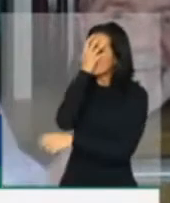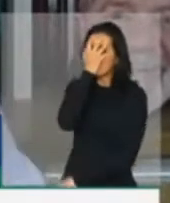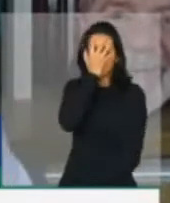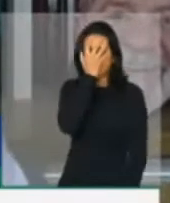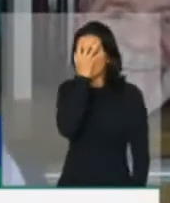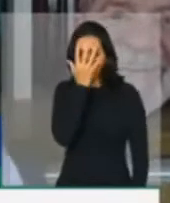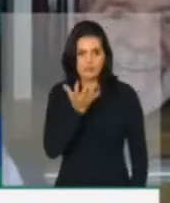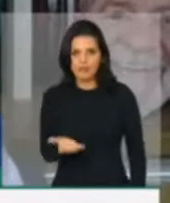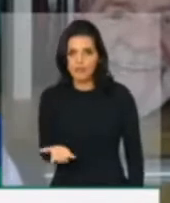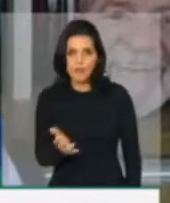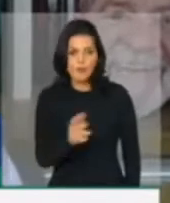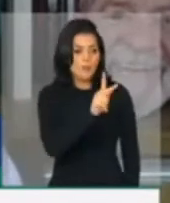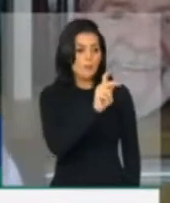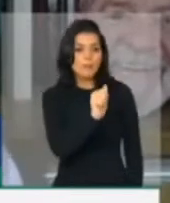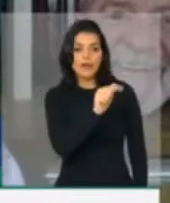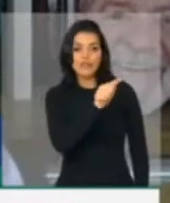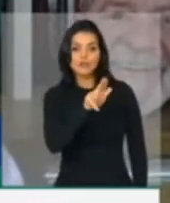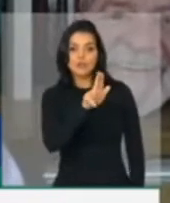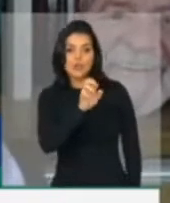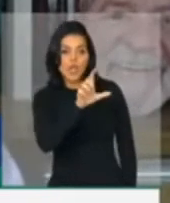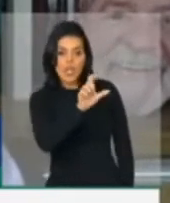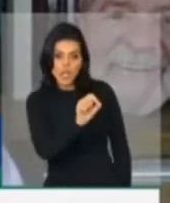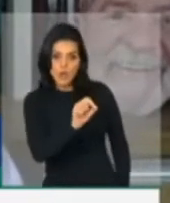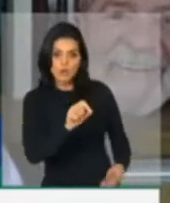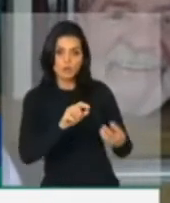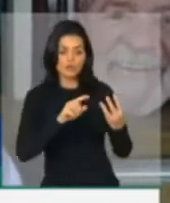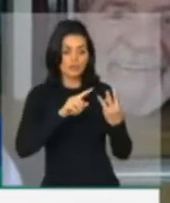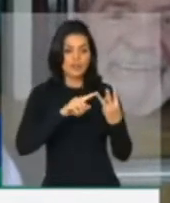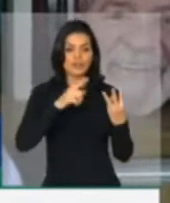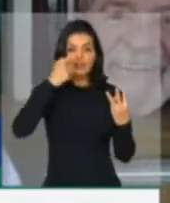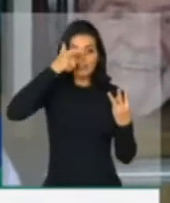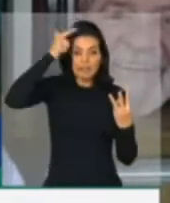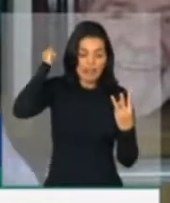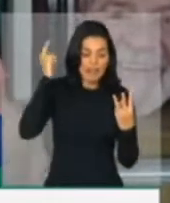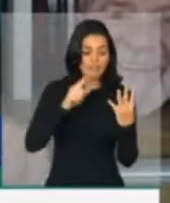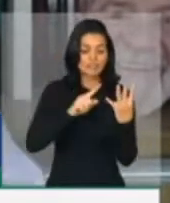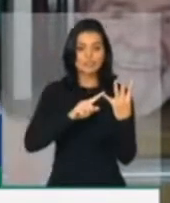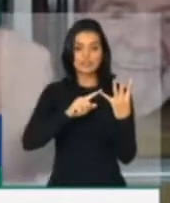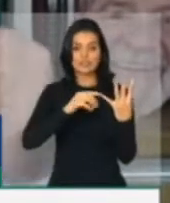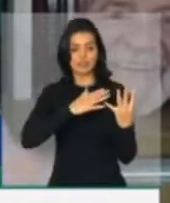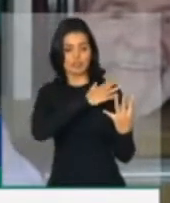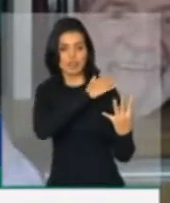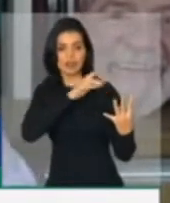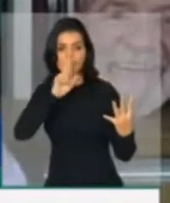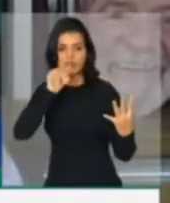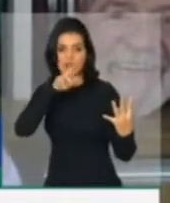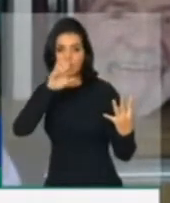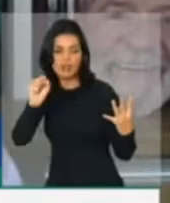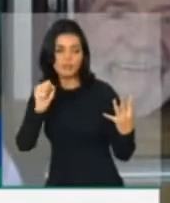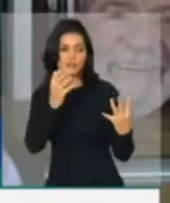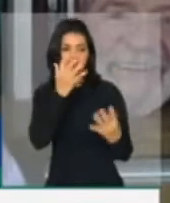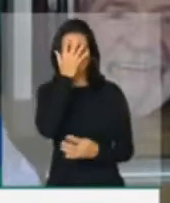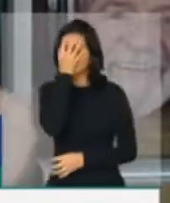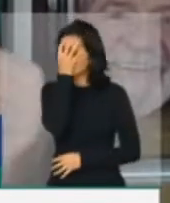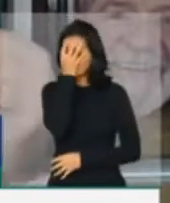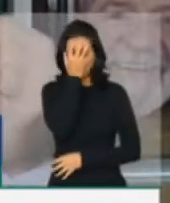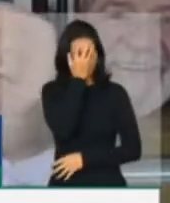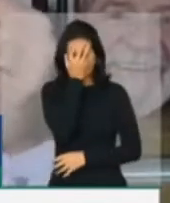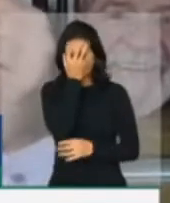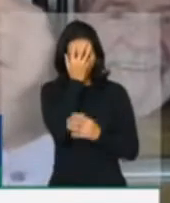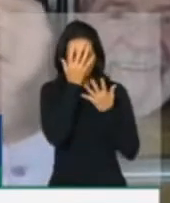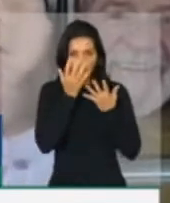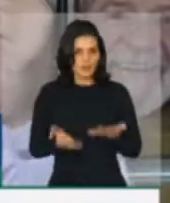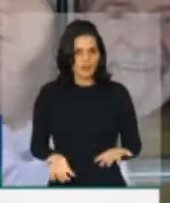envergonha o Brasil. General Ramos envergonha o Brasil. E o nosso povo não merece isso. O nosso povo quer